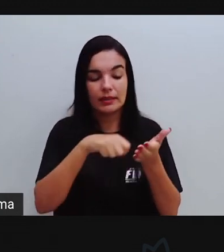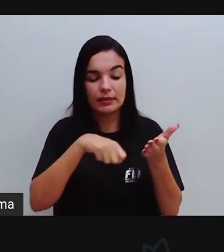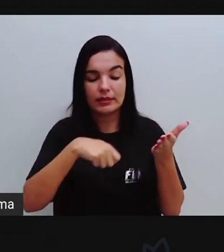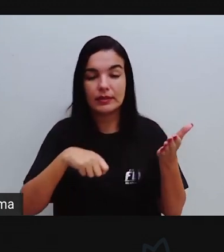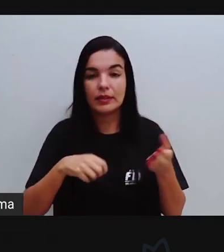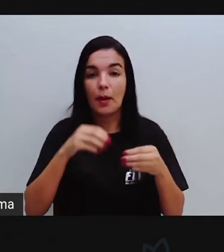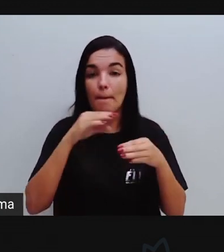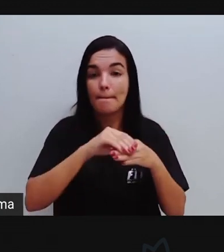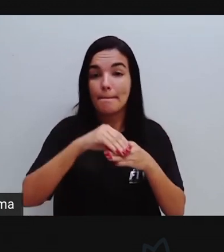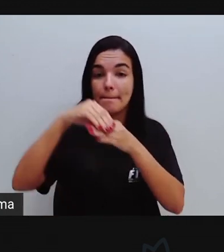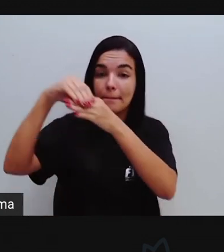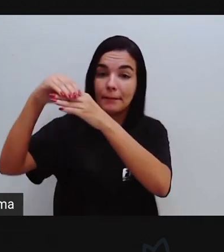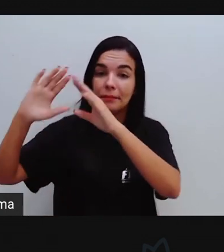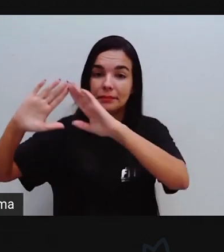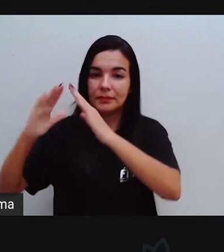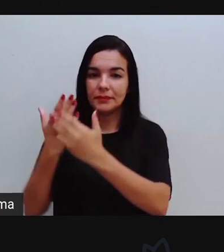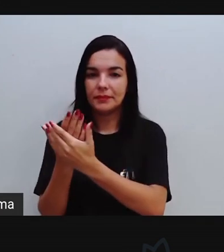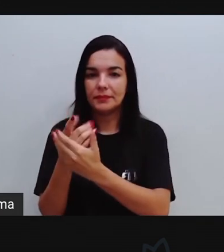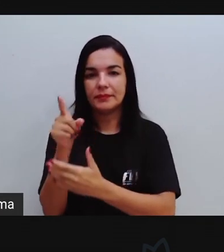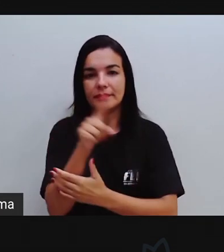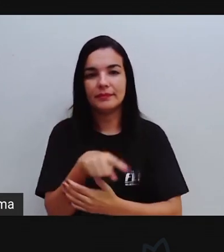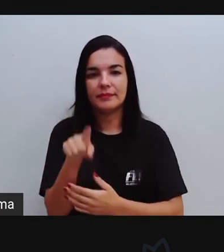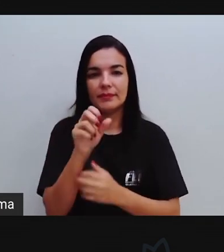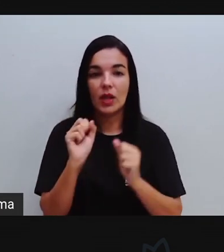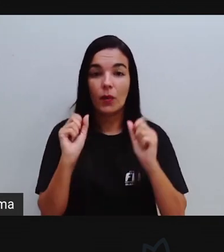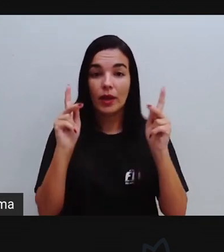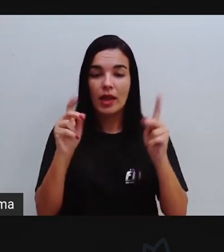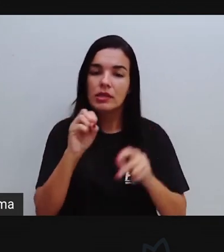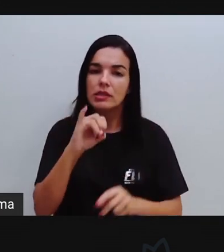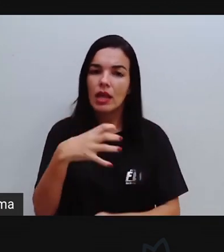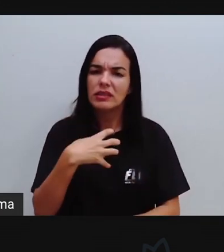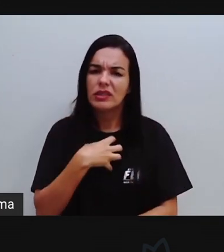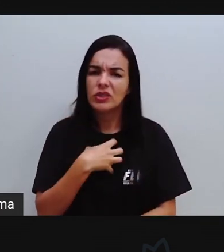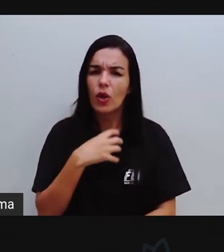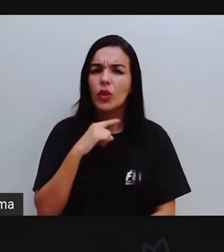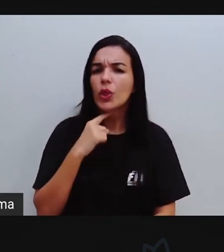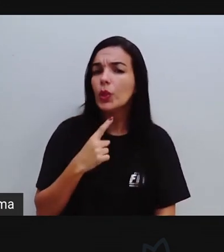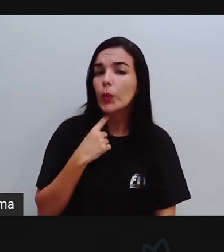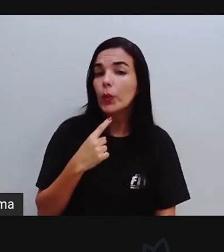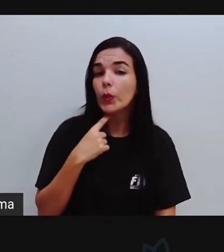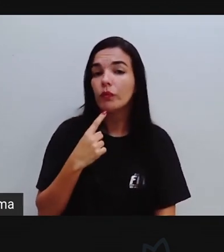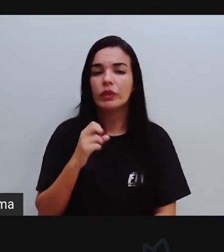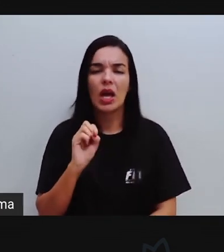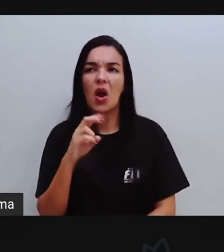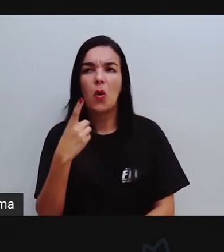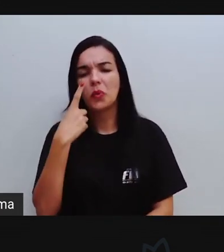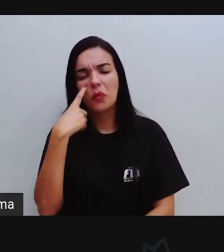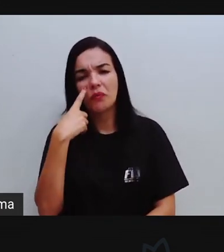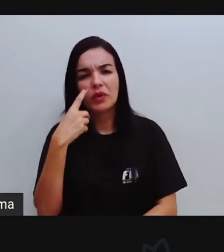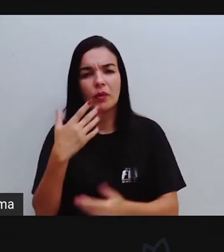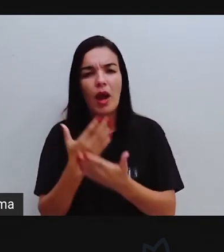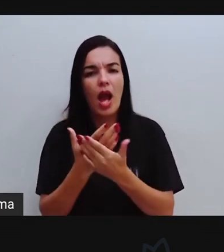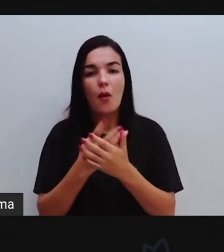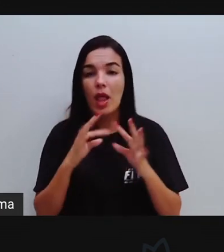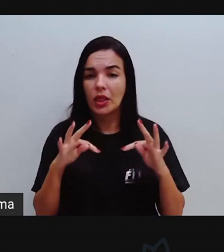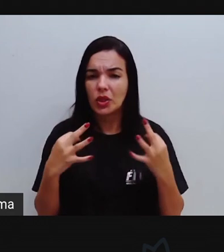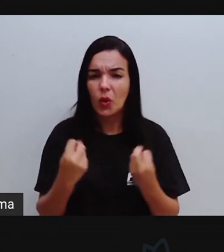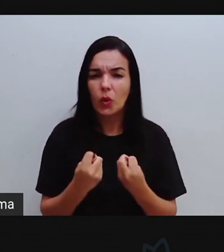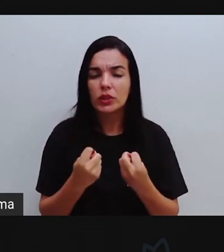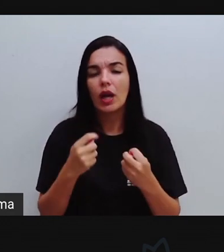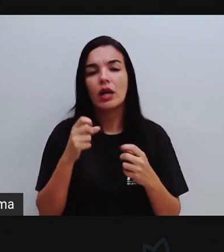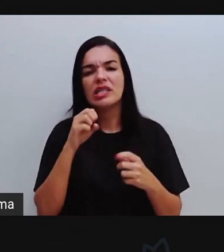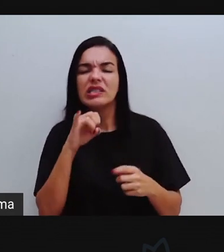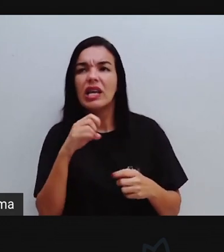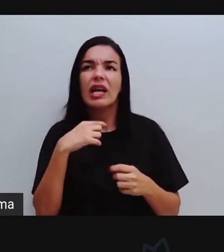deverão ser devolvidas às escolas de vocês, certo? Até sentiu qualquer dúvida, pegou a aula pela metade, não deu para assistir a aula toda, ou mesmo assim